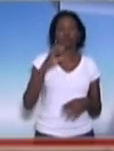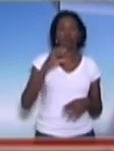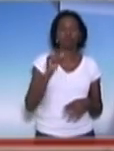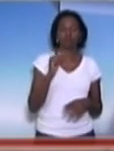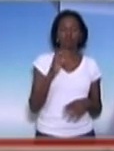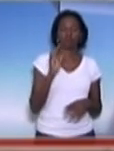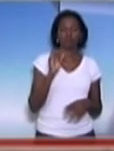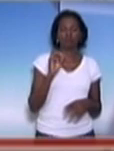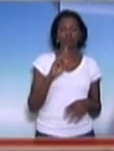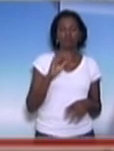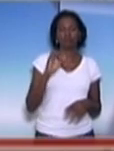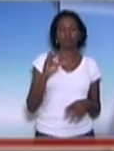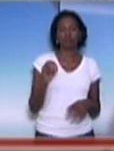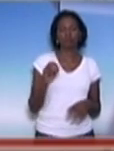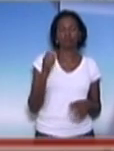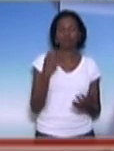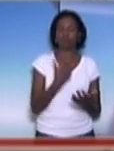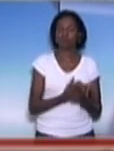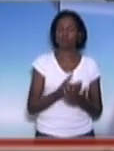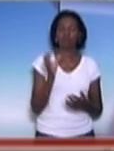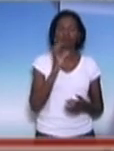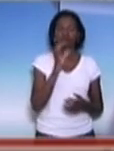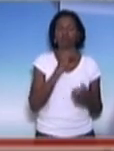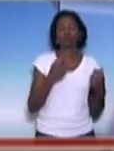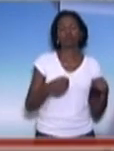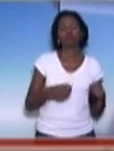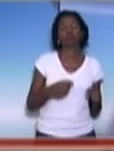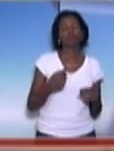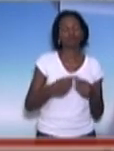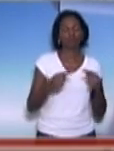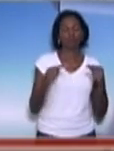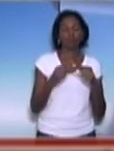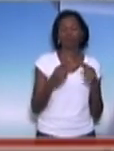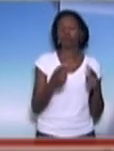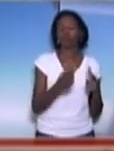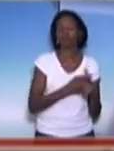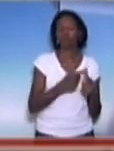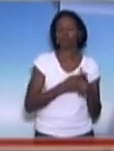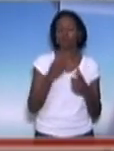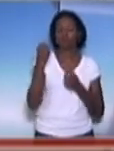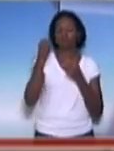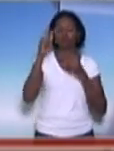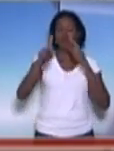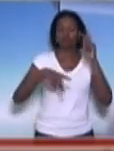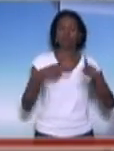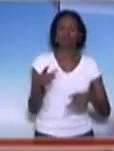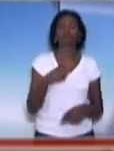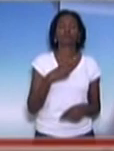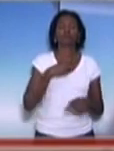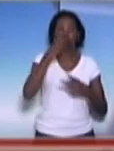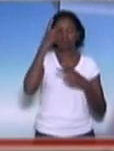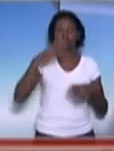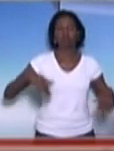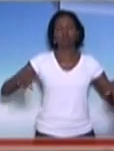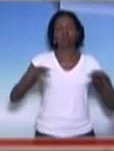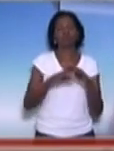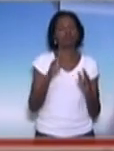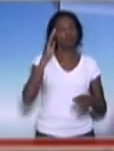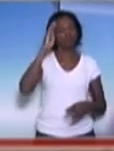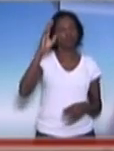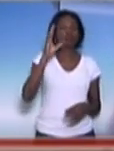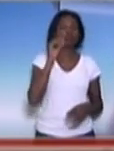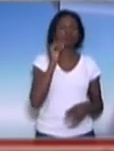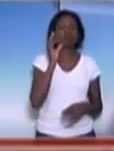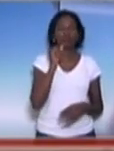são as dívidas que o poder público, que os entes federativos têm com a população e, sobretudo, com os